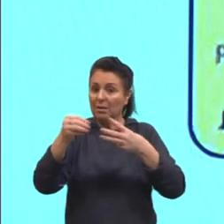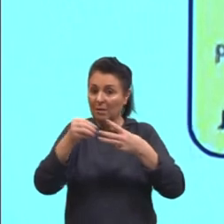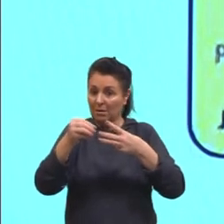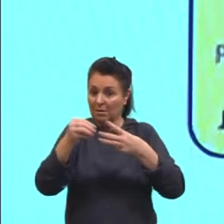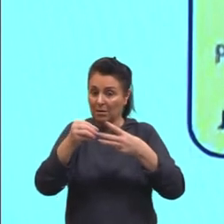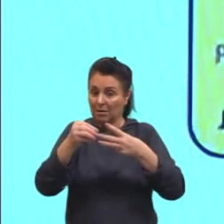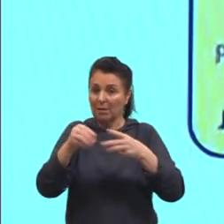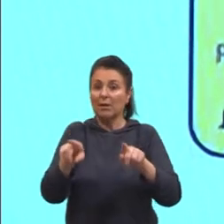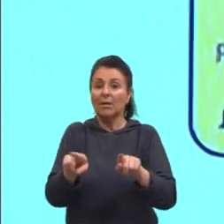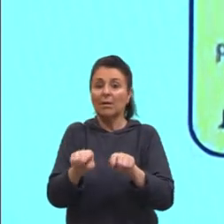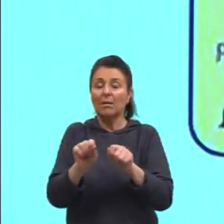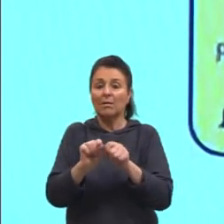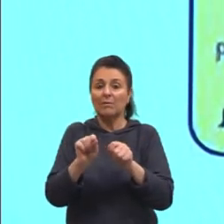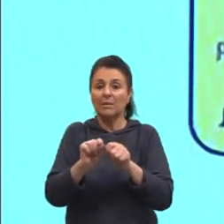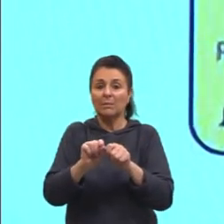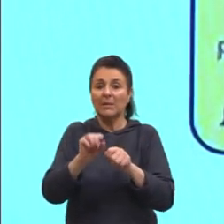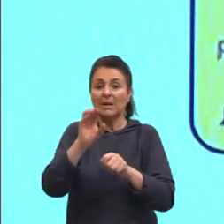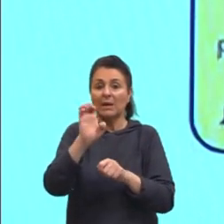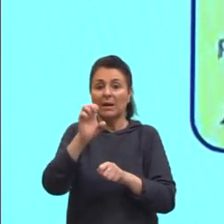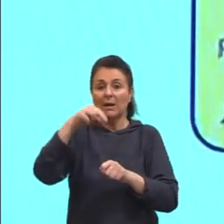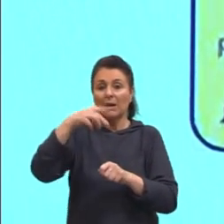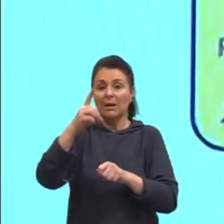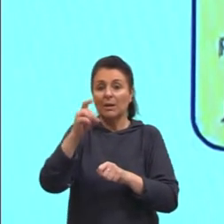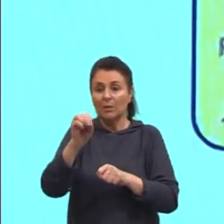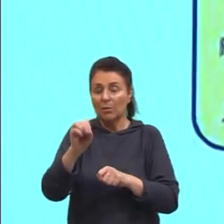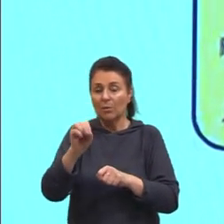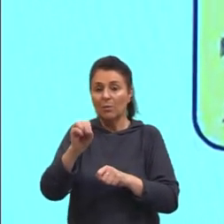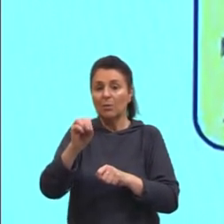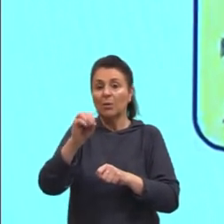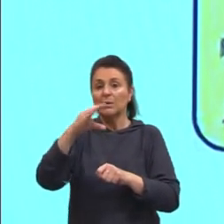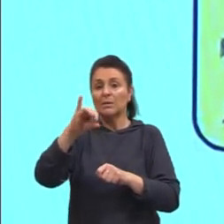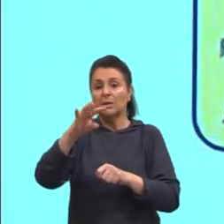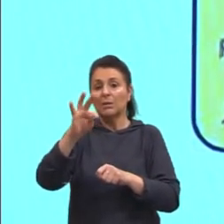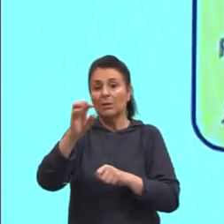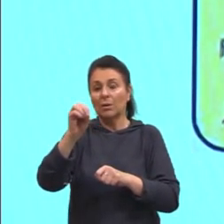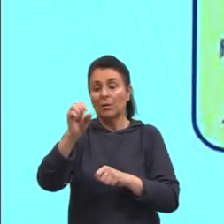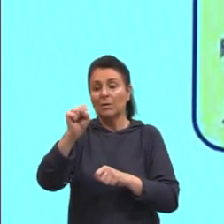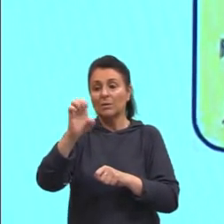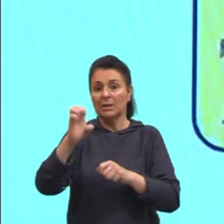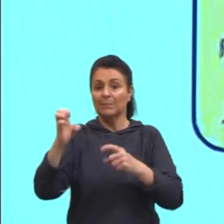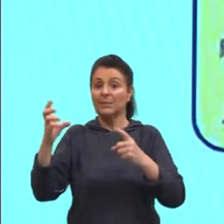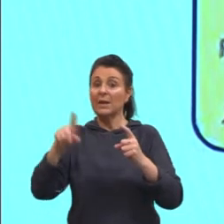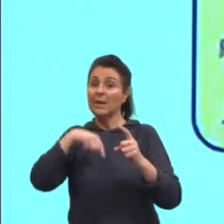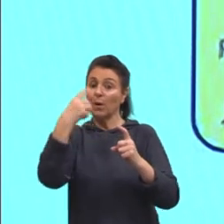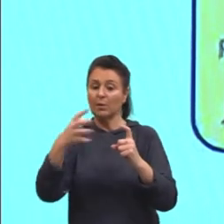atuando também na endocitose e fagocitose. Vai ter